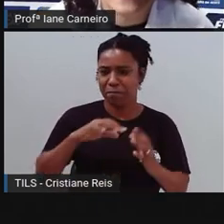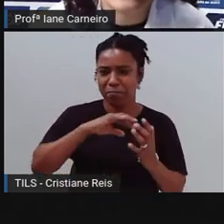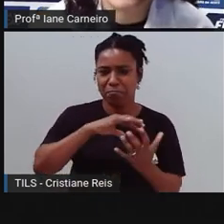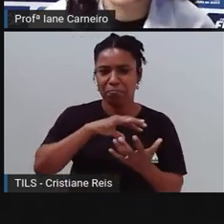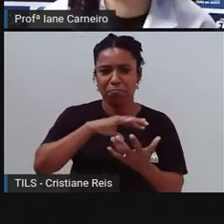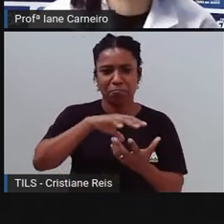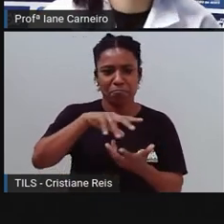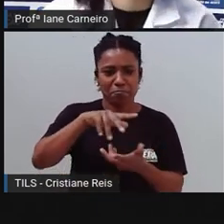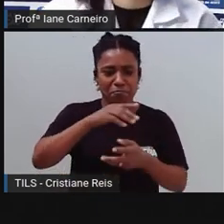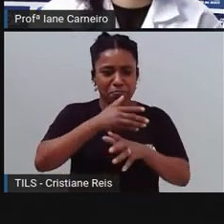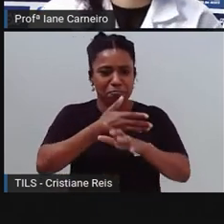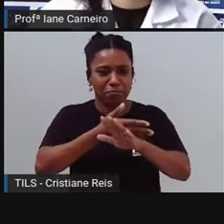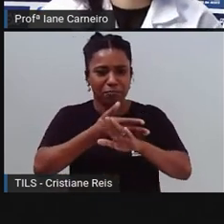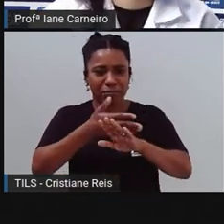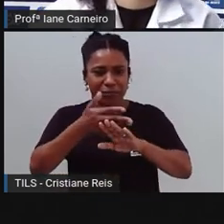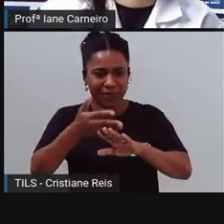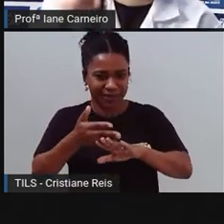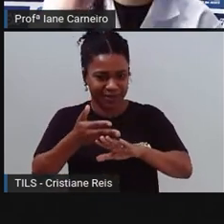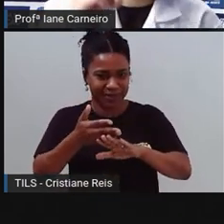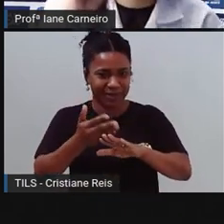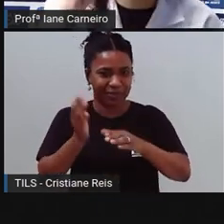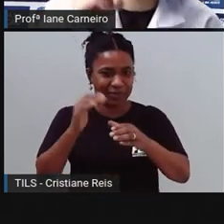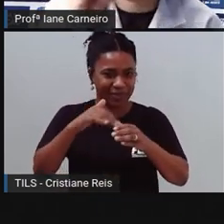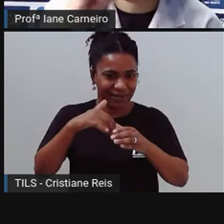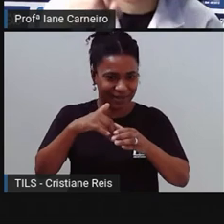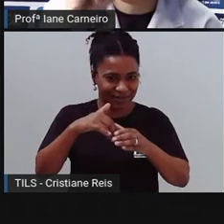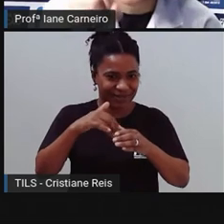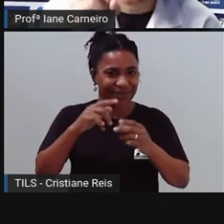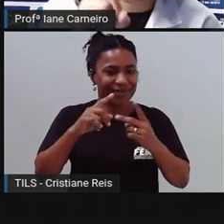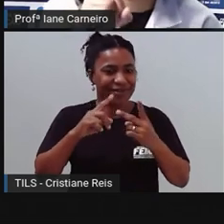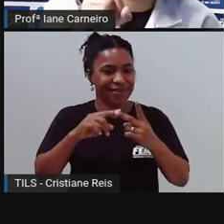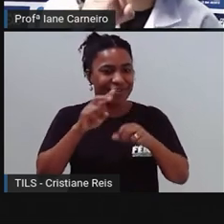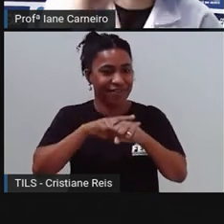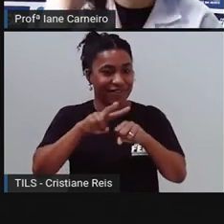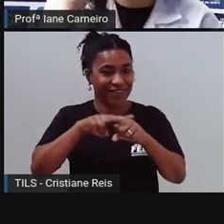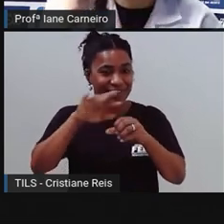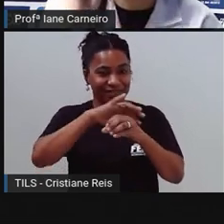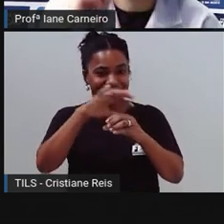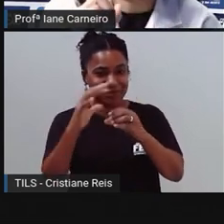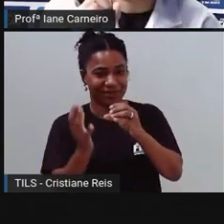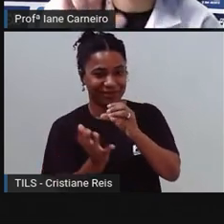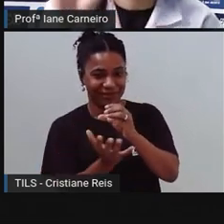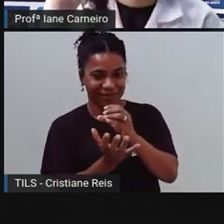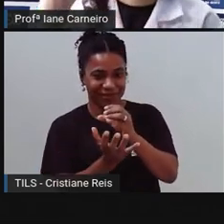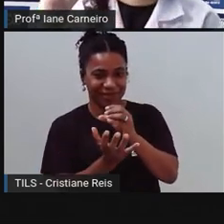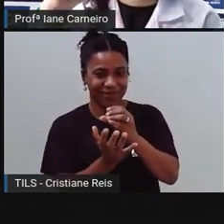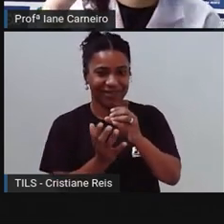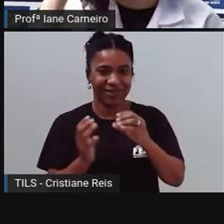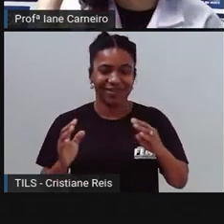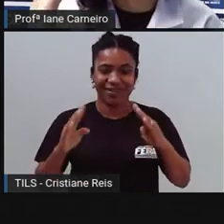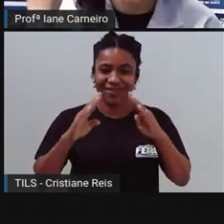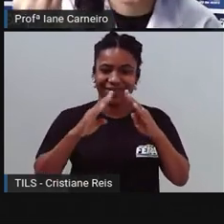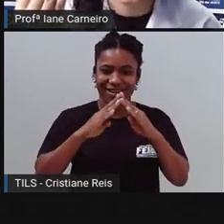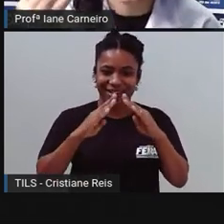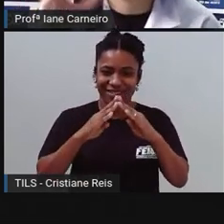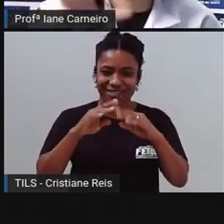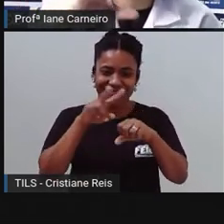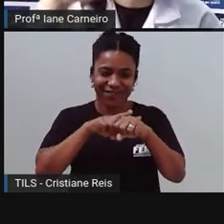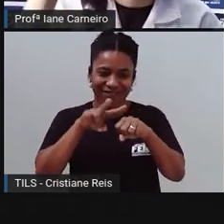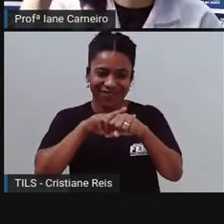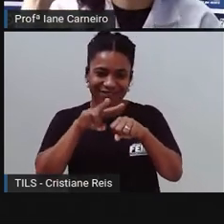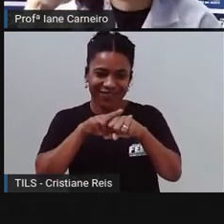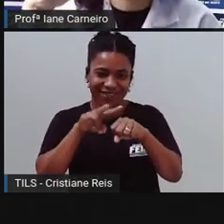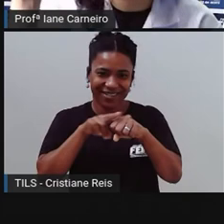trancada que está sempre inundada. Essa vocês já conhecem, ó. Uma casinha verde por fora,